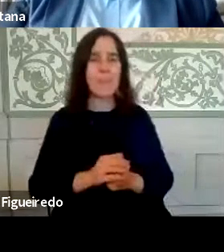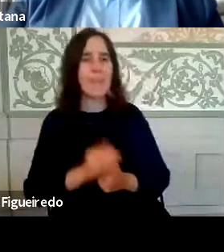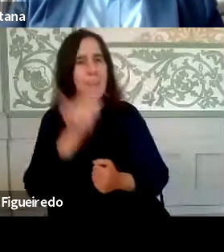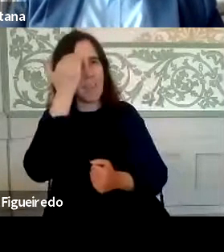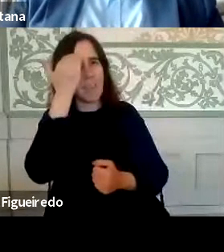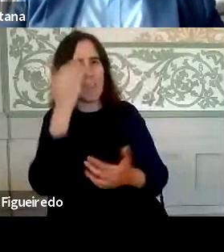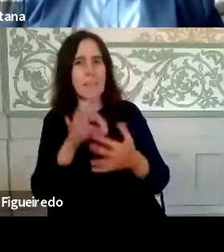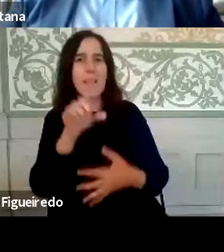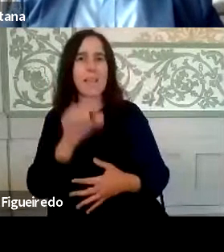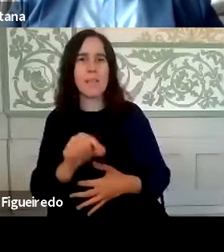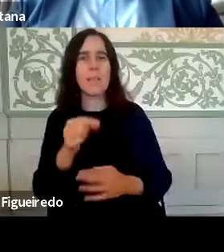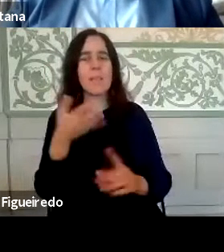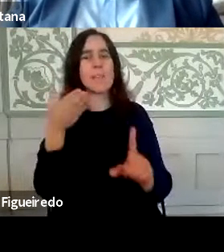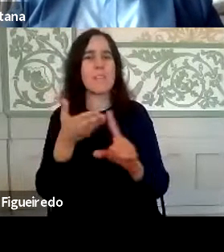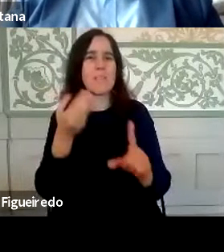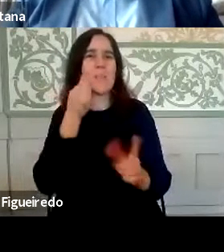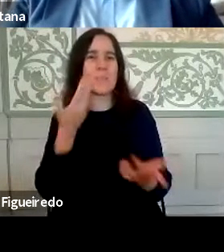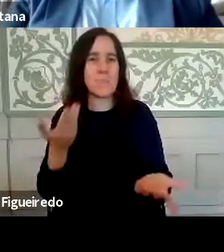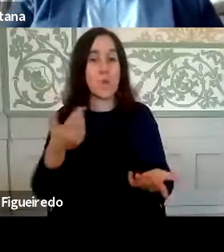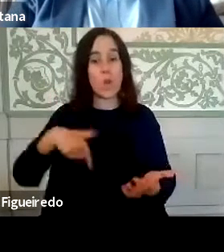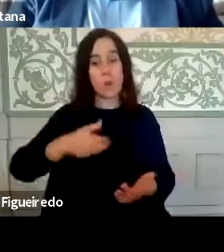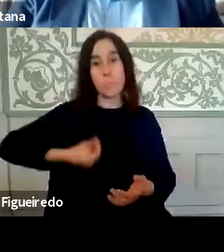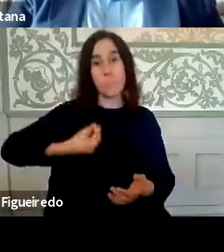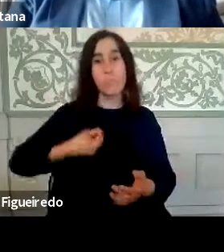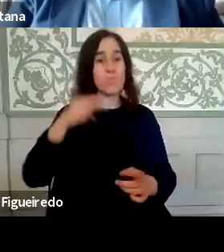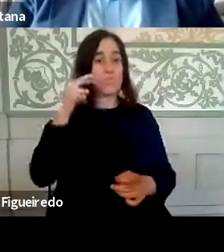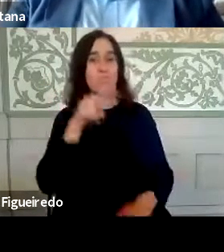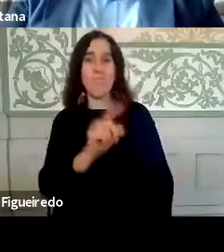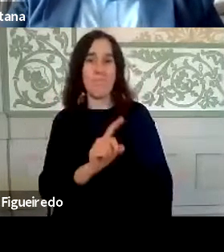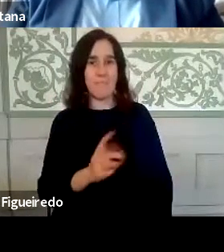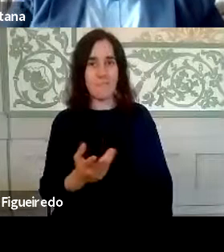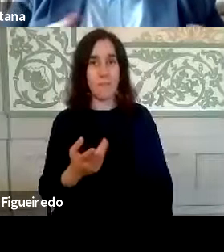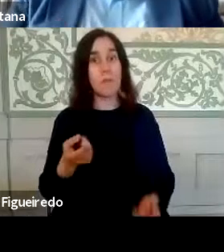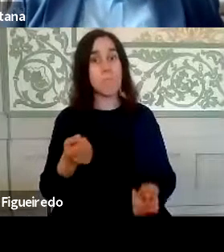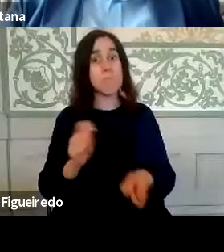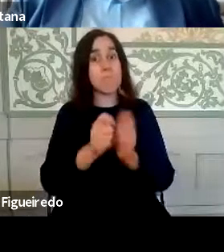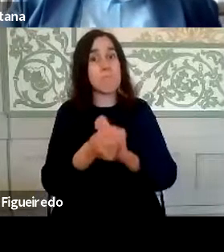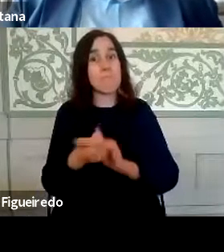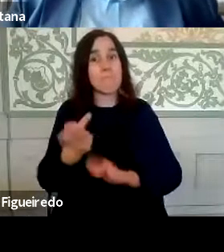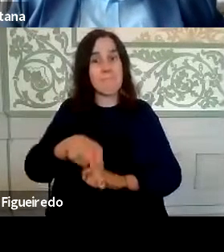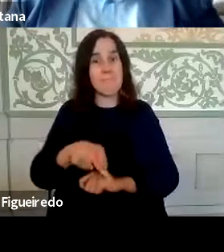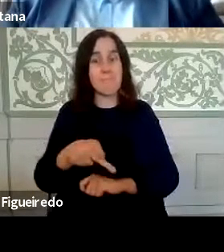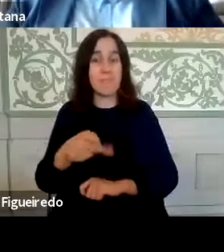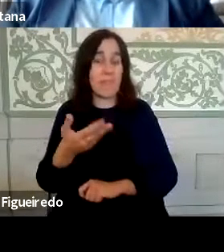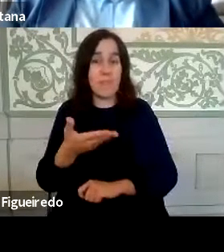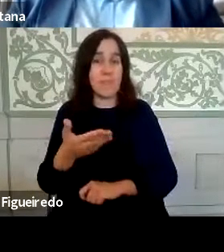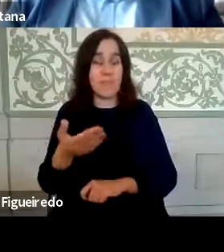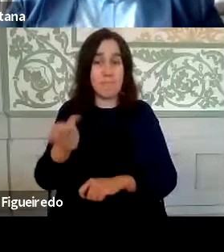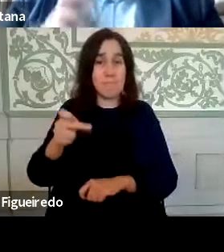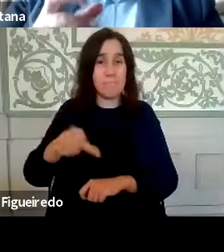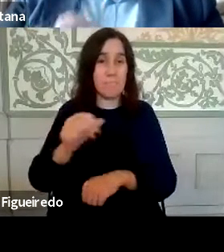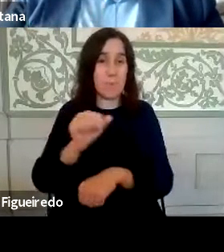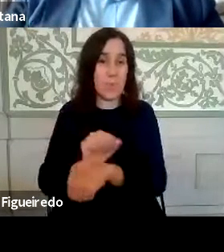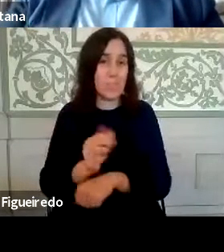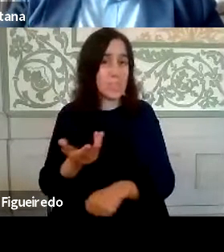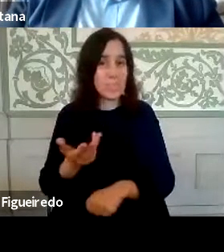também de ênfase e foco, se calhar a preocupação não estava ali, passou a estar ali por razão desta contingência. E